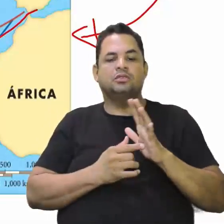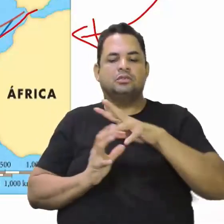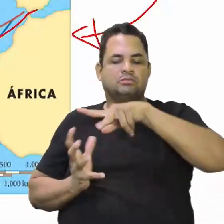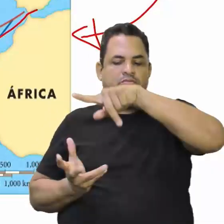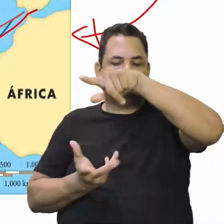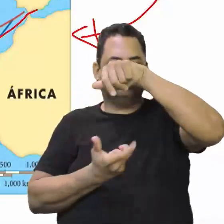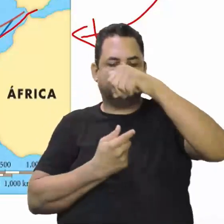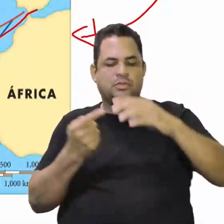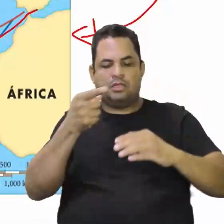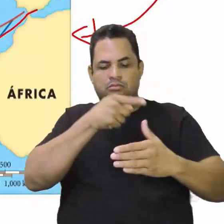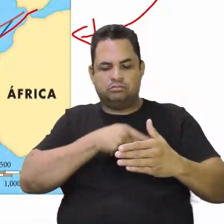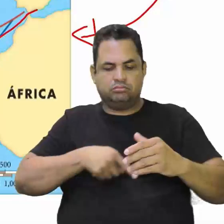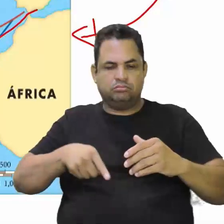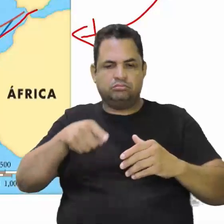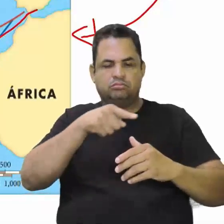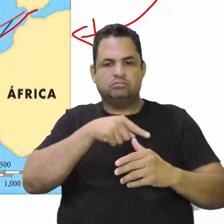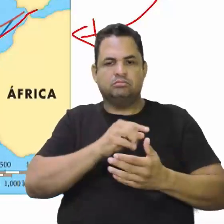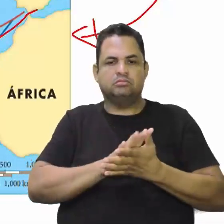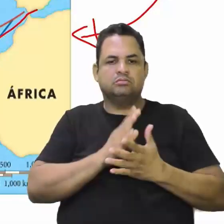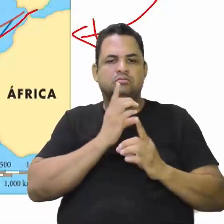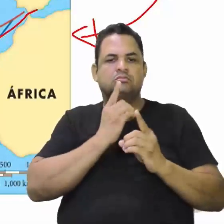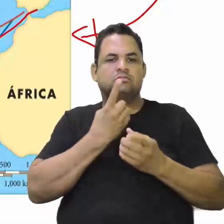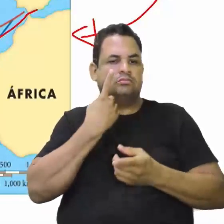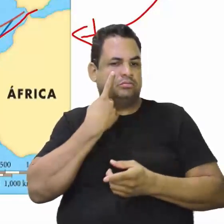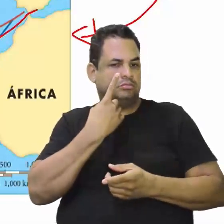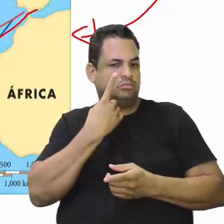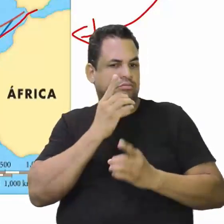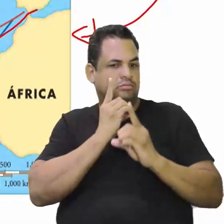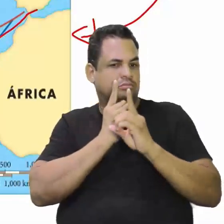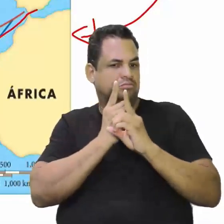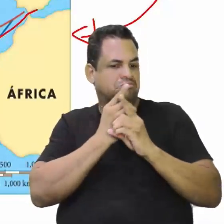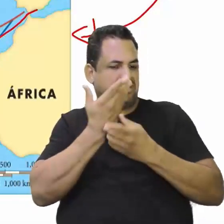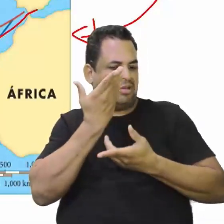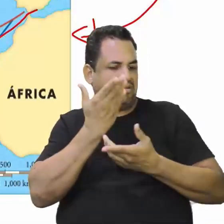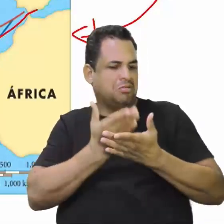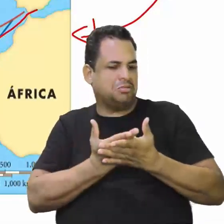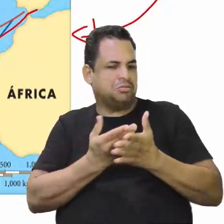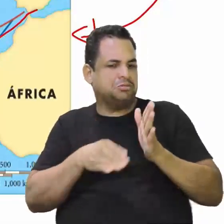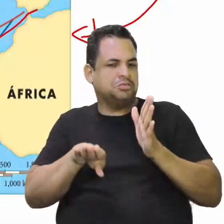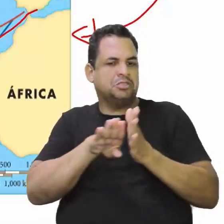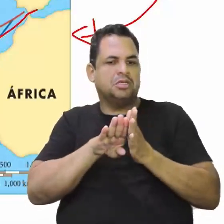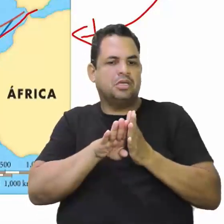Só que quando ele se depara aqui, ele achava que ele tinha chegado já às Índias.